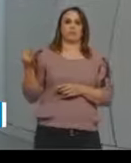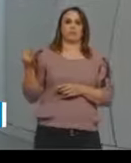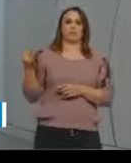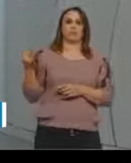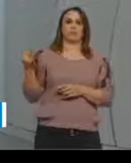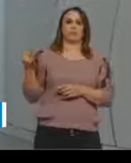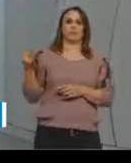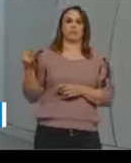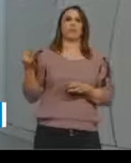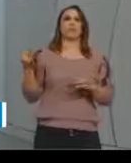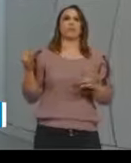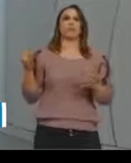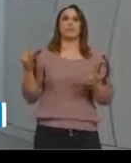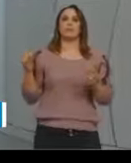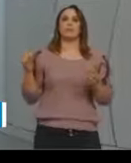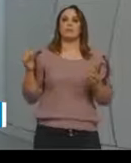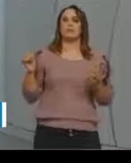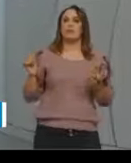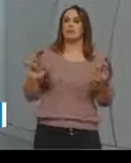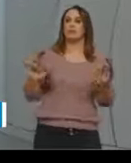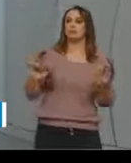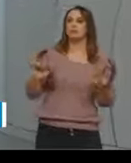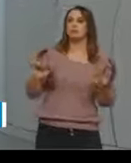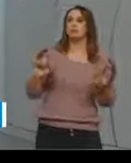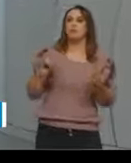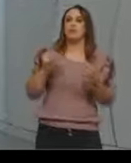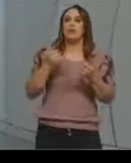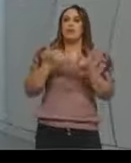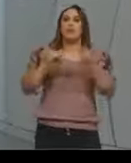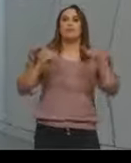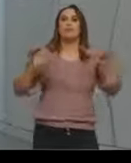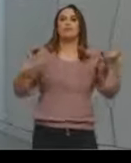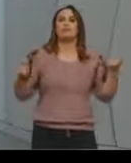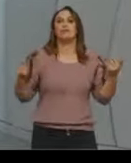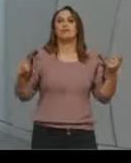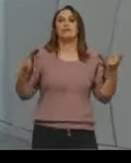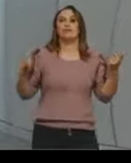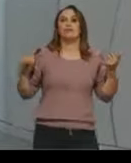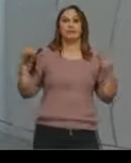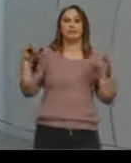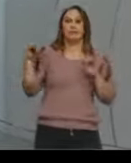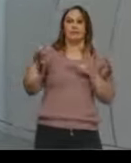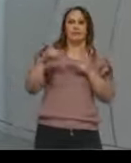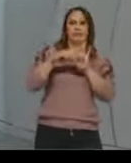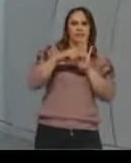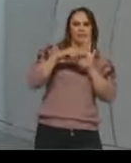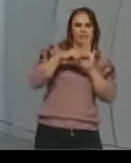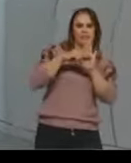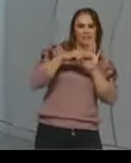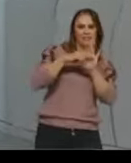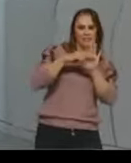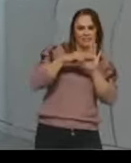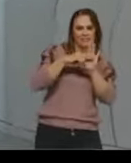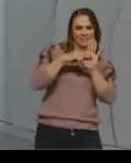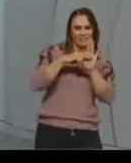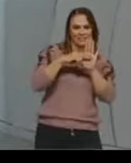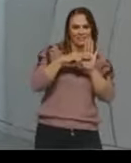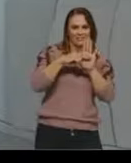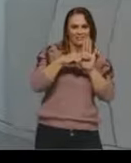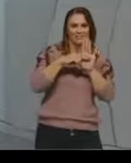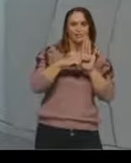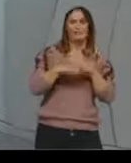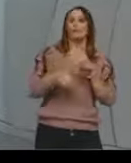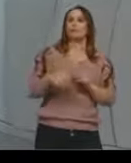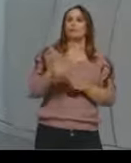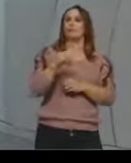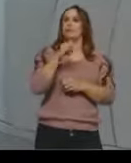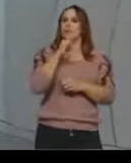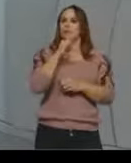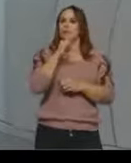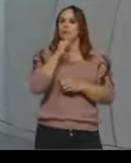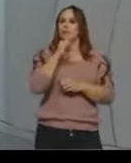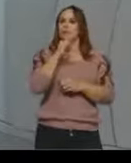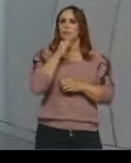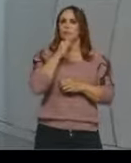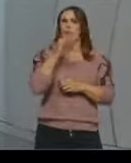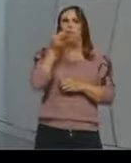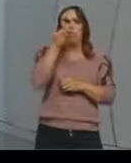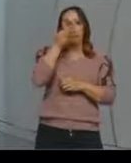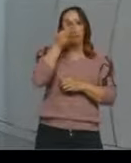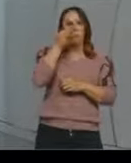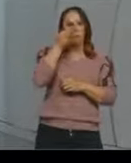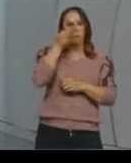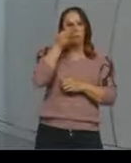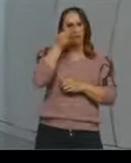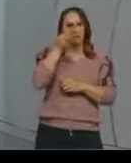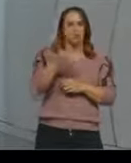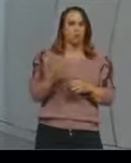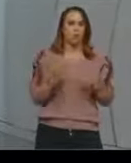onde estaria essa carga negativa? Acompanhe na imagem aí comigo. Então, se vocês observarem, existe uma diferença no grupo